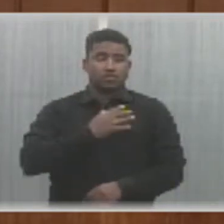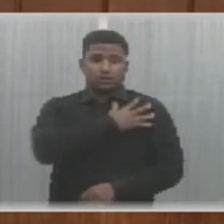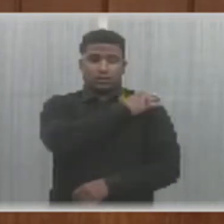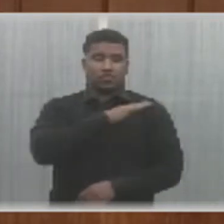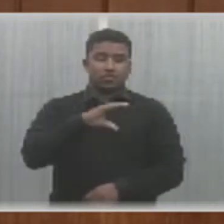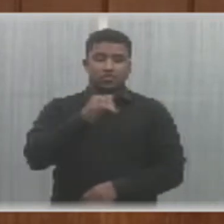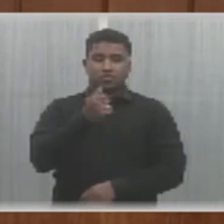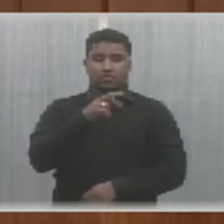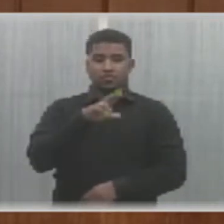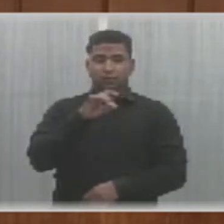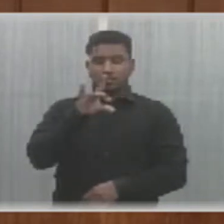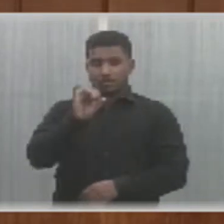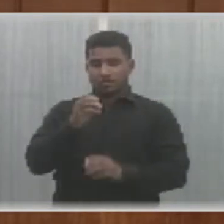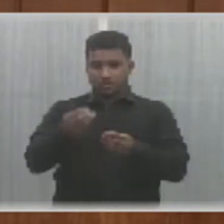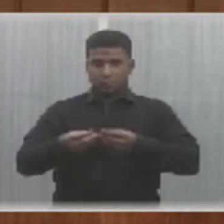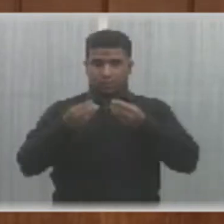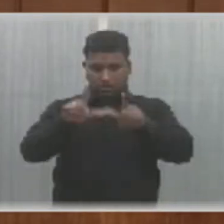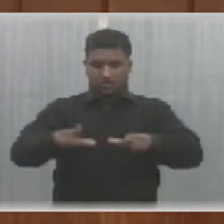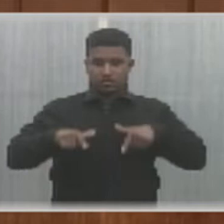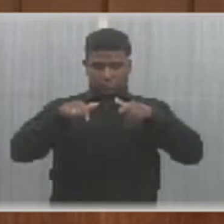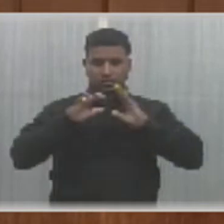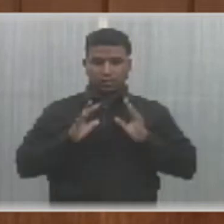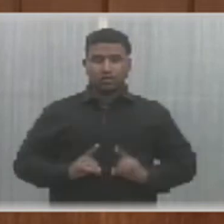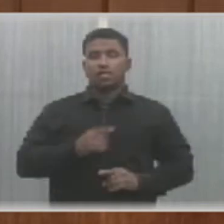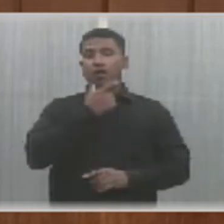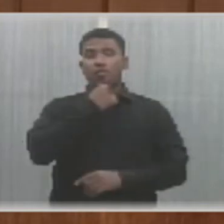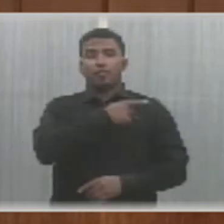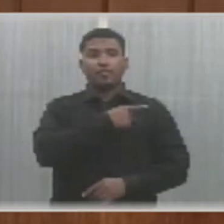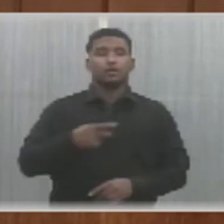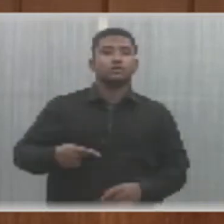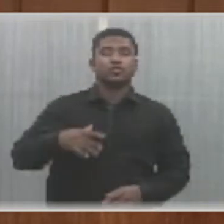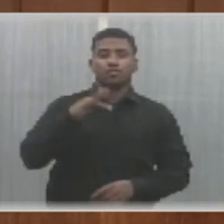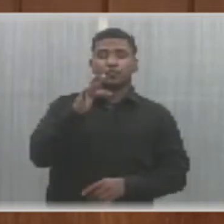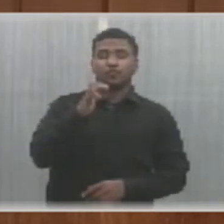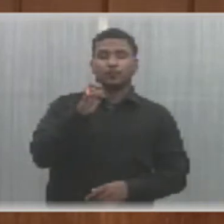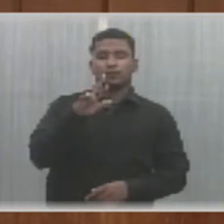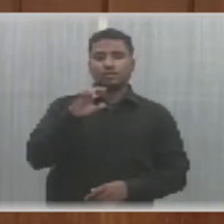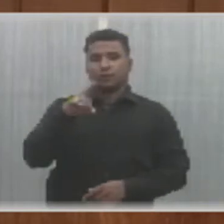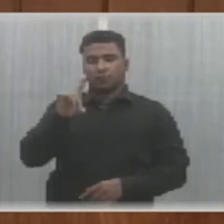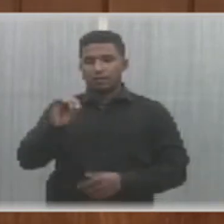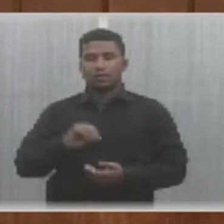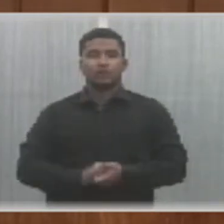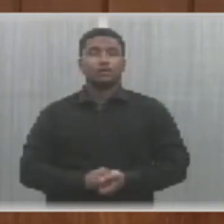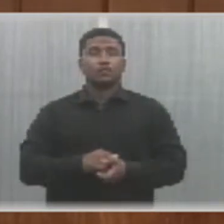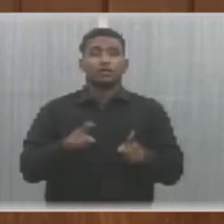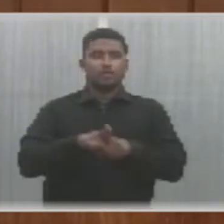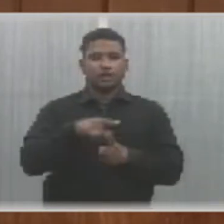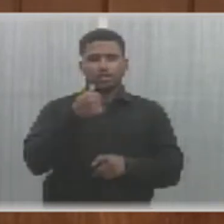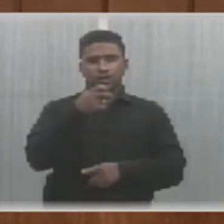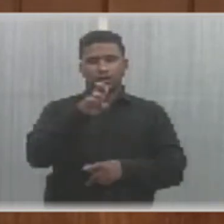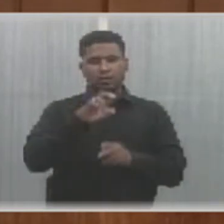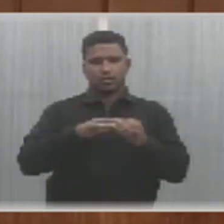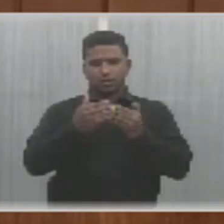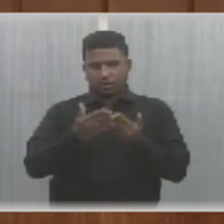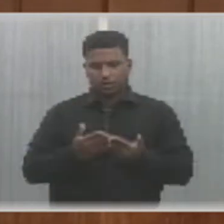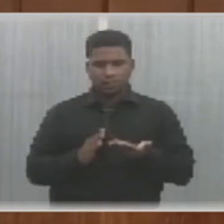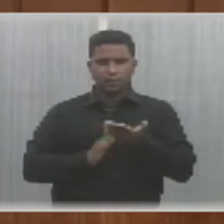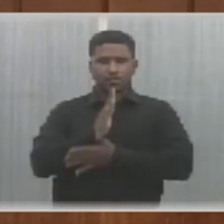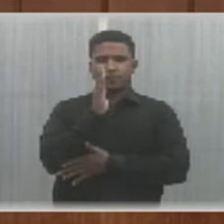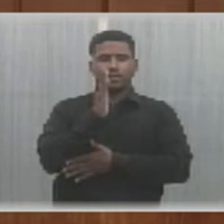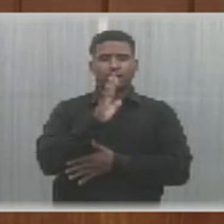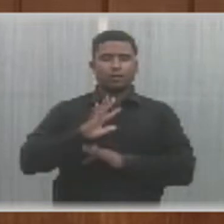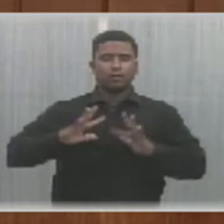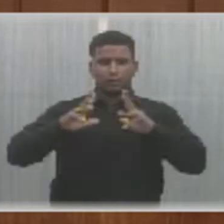concessão de títulos cidadão honorário piauiense ao senhor pastor Fernando de Ramos, e 15 requerimentos, aprovados pela